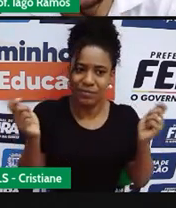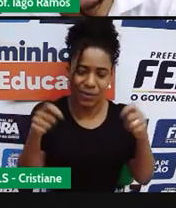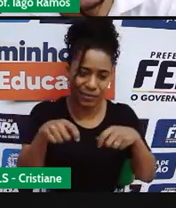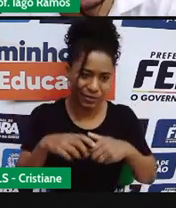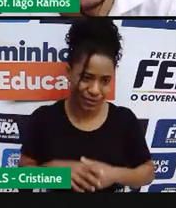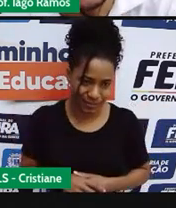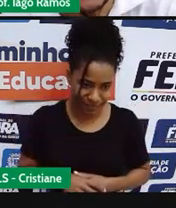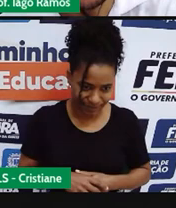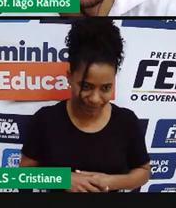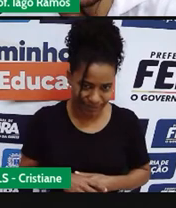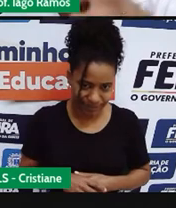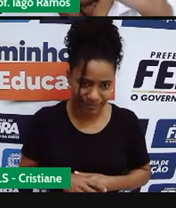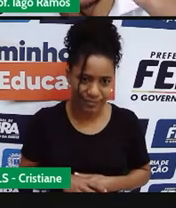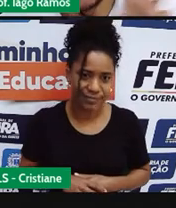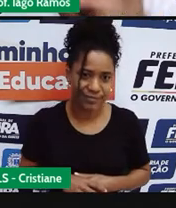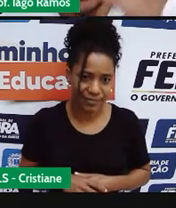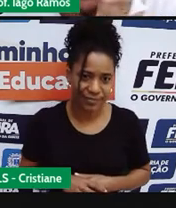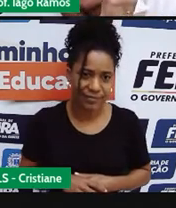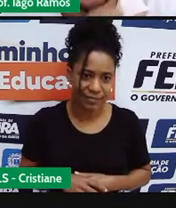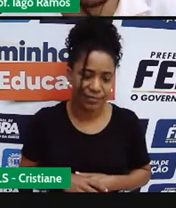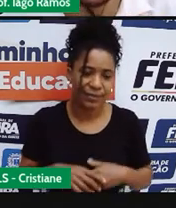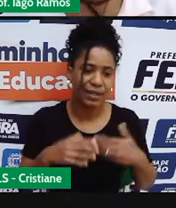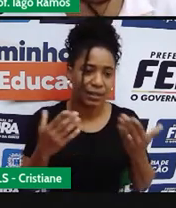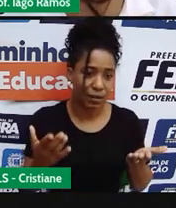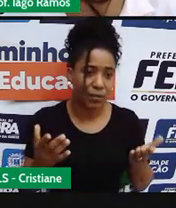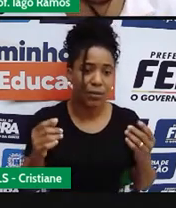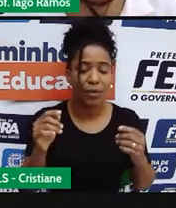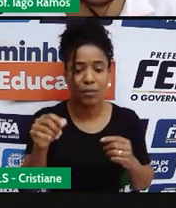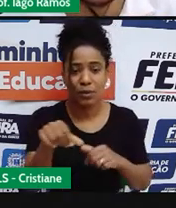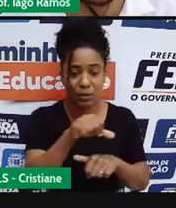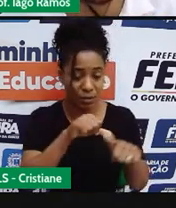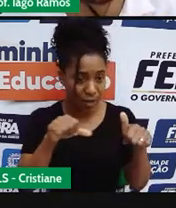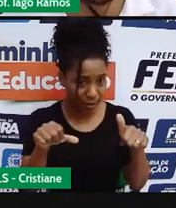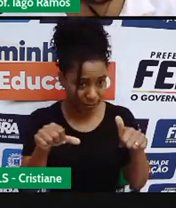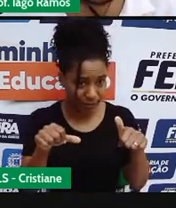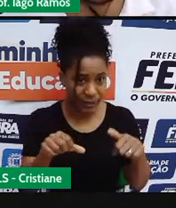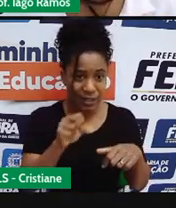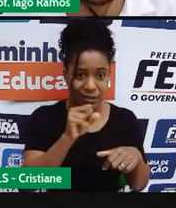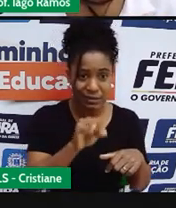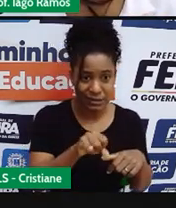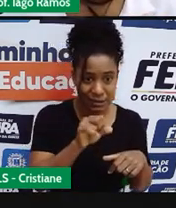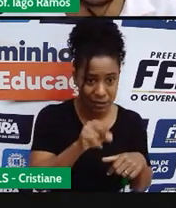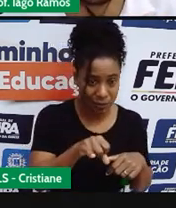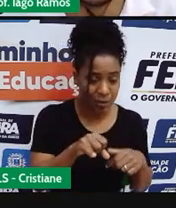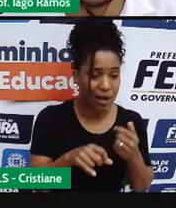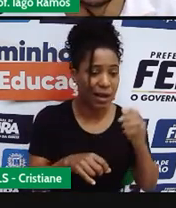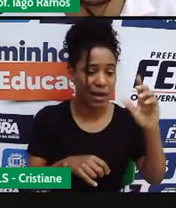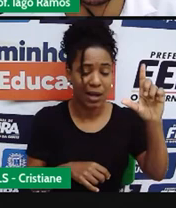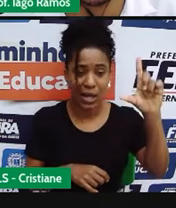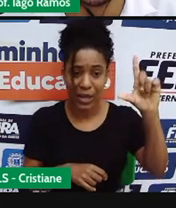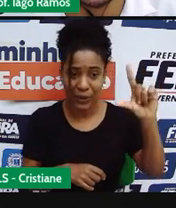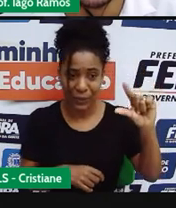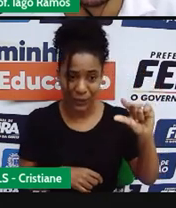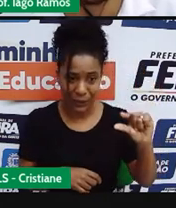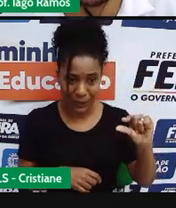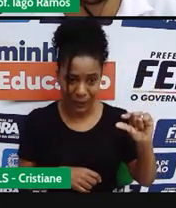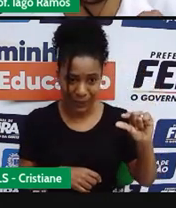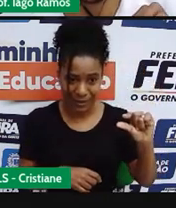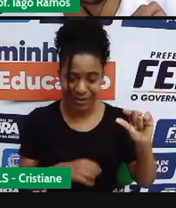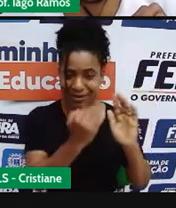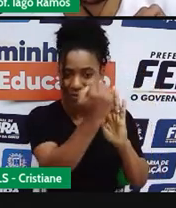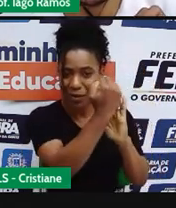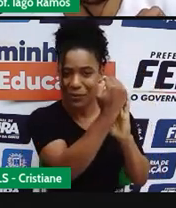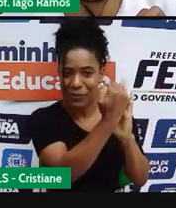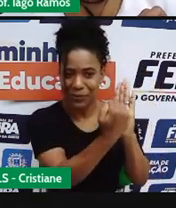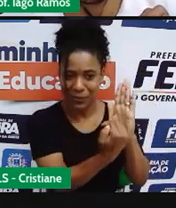ou a comunicação, a relação pode ser assim, ó. Se uma grandeza diminuir, vai